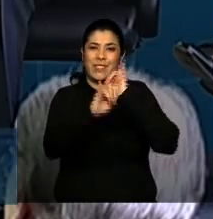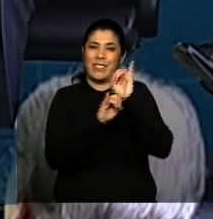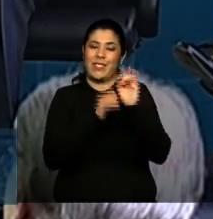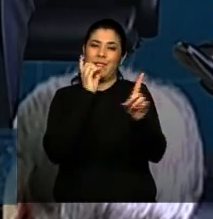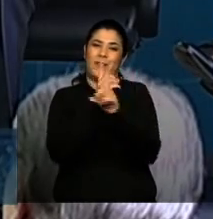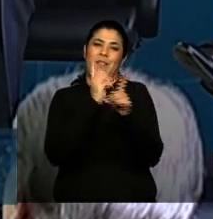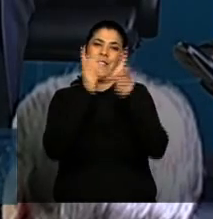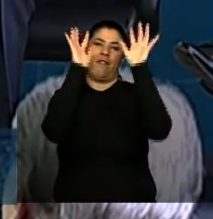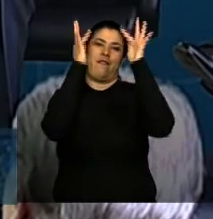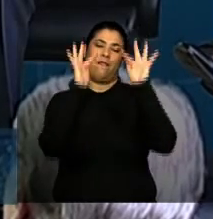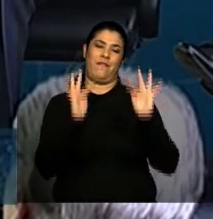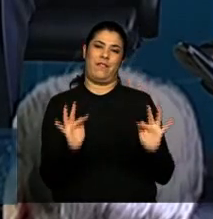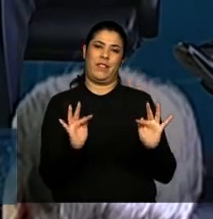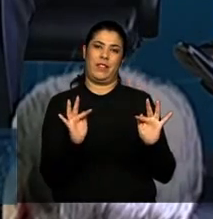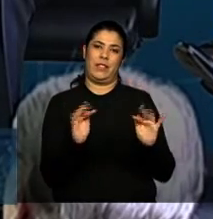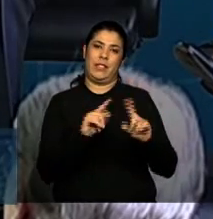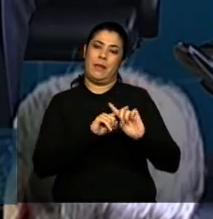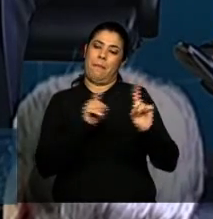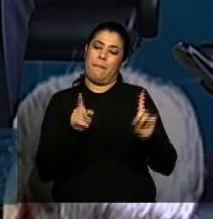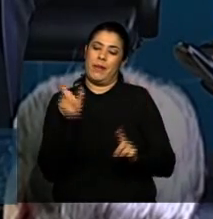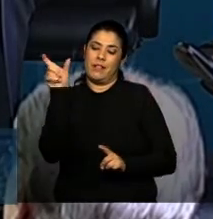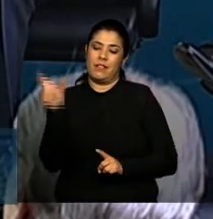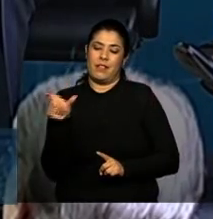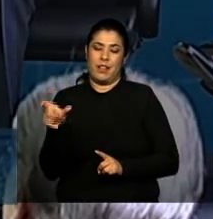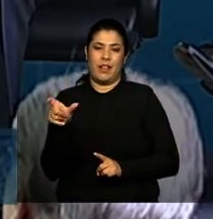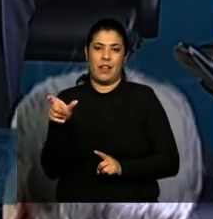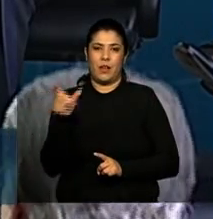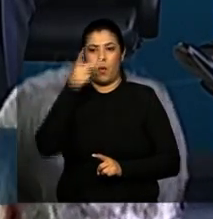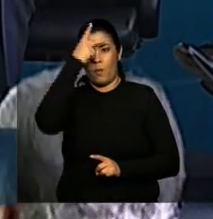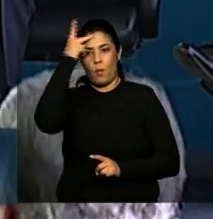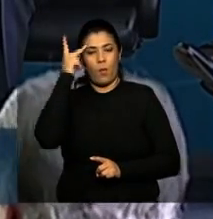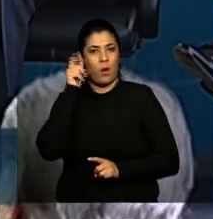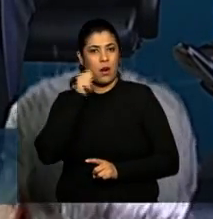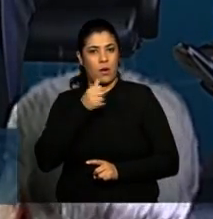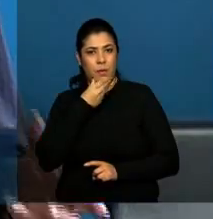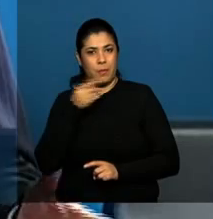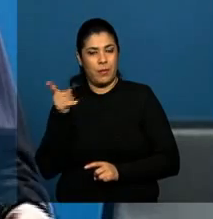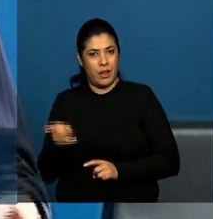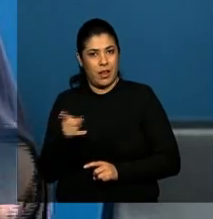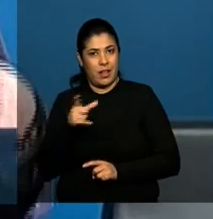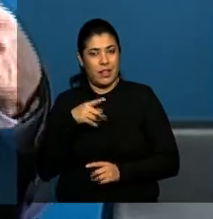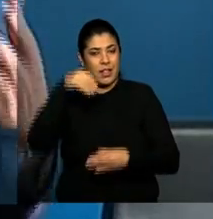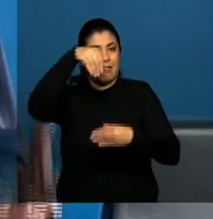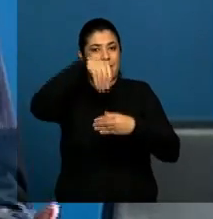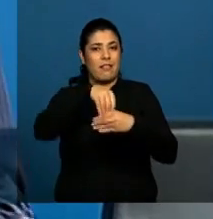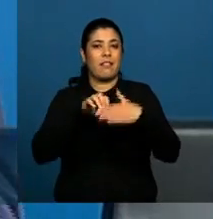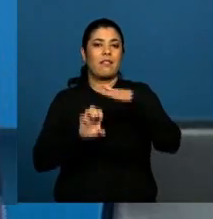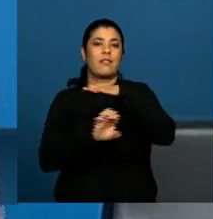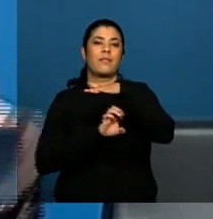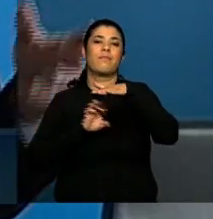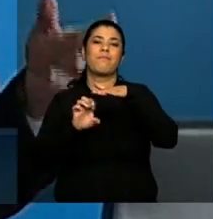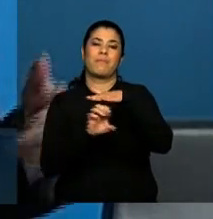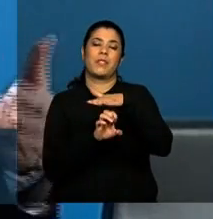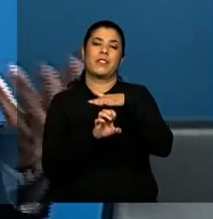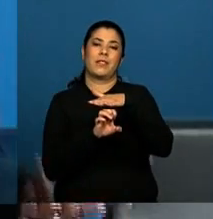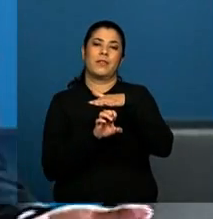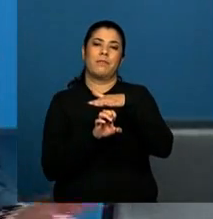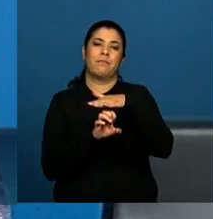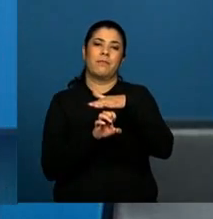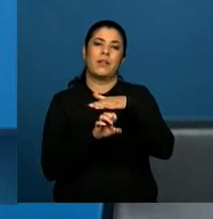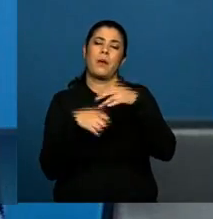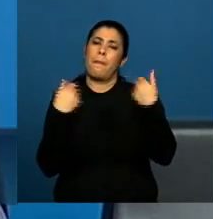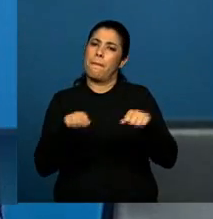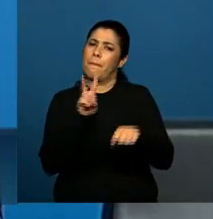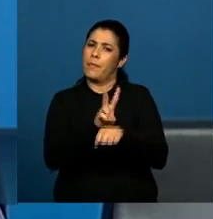indivíduos, a sociedade também tem as corporações privadas, as empresas que também carecem de